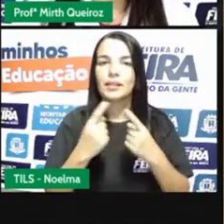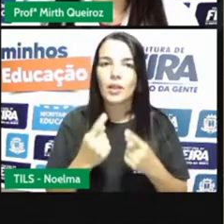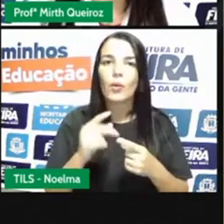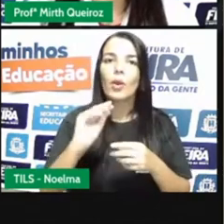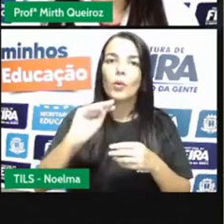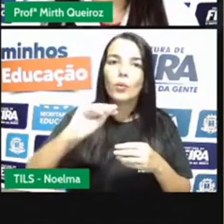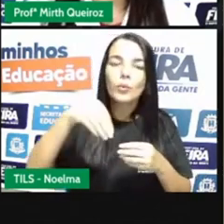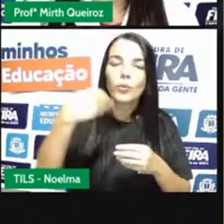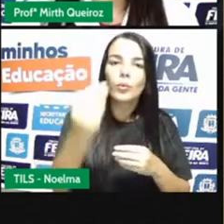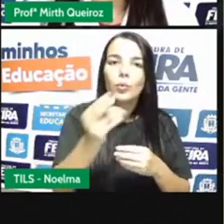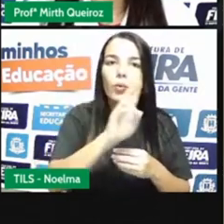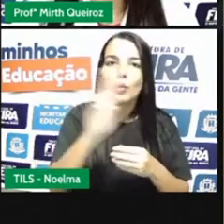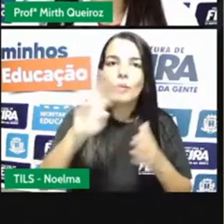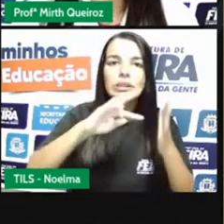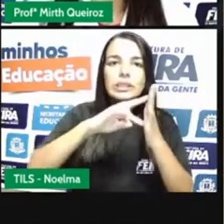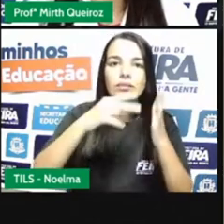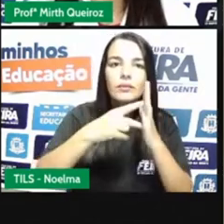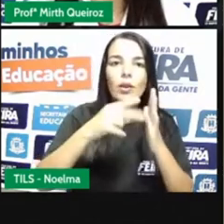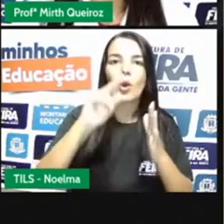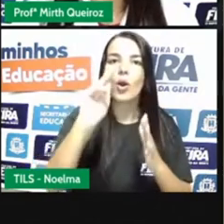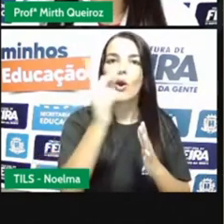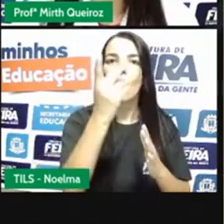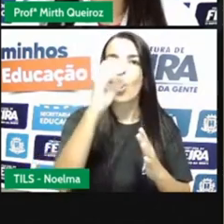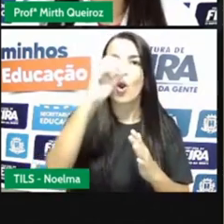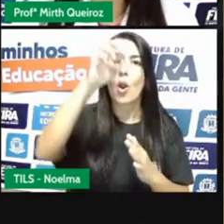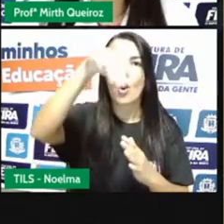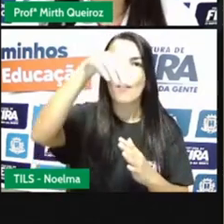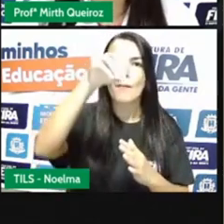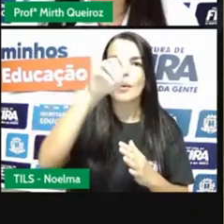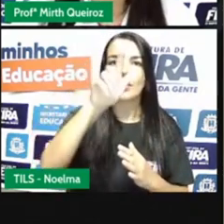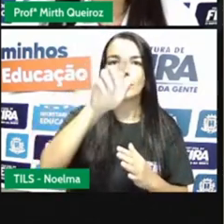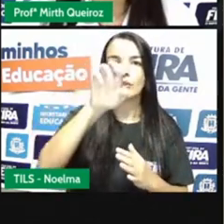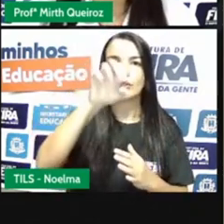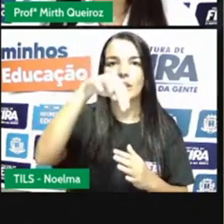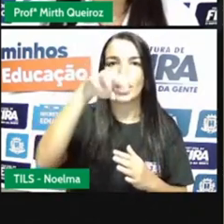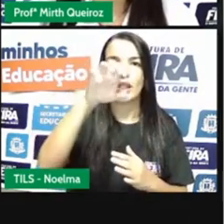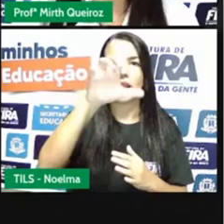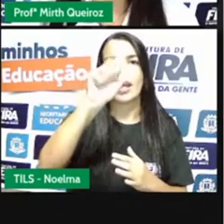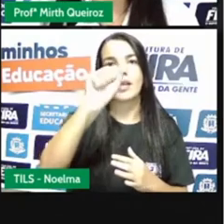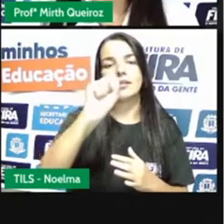esse tipo de mistura nós chamamos de misturas homogêneas.